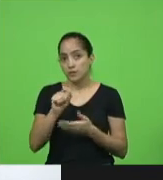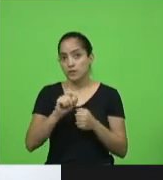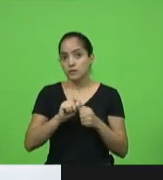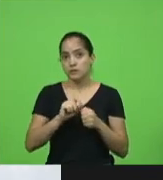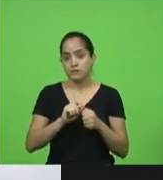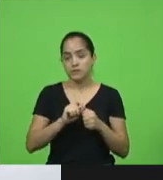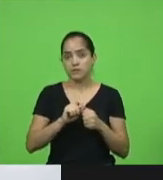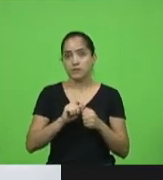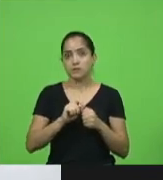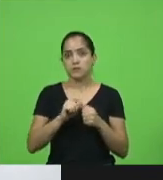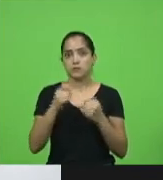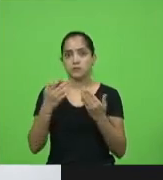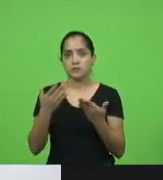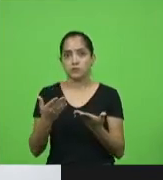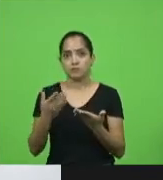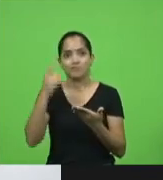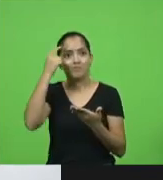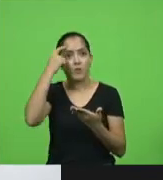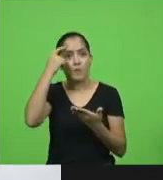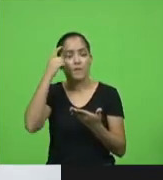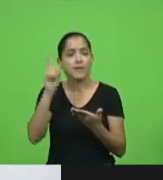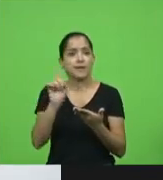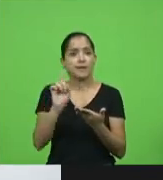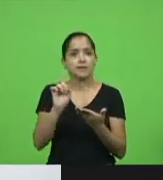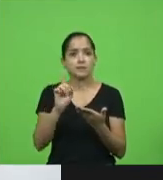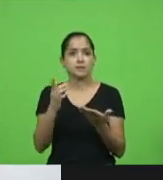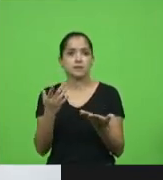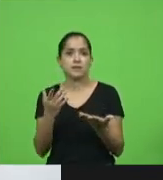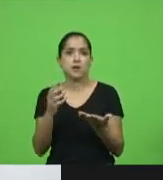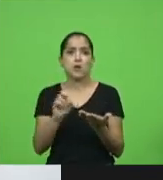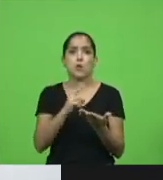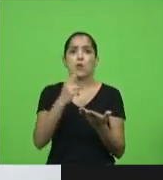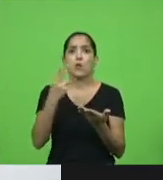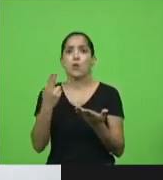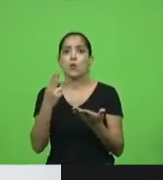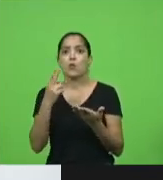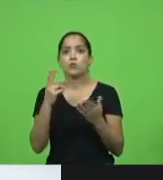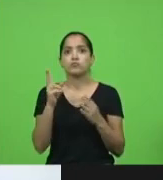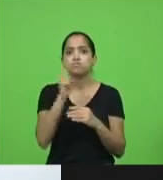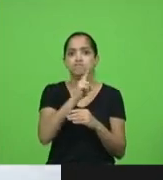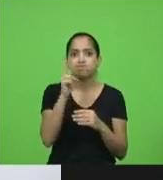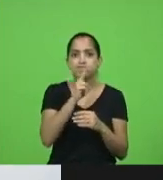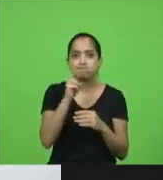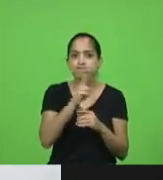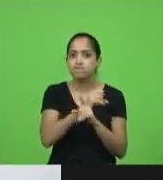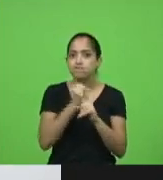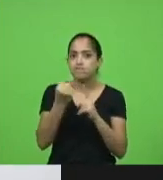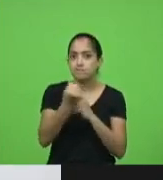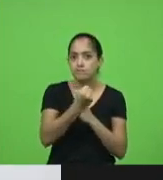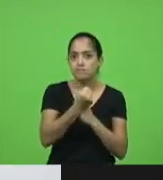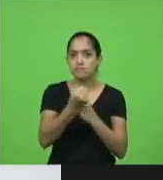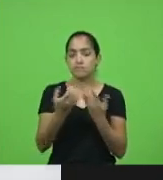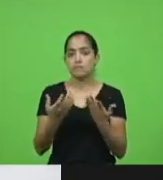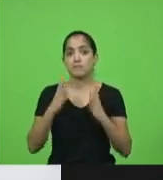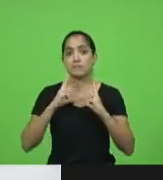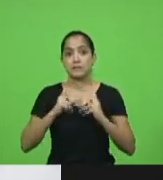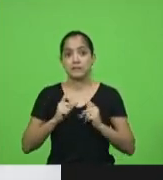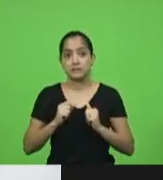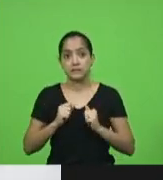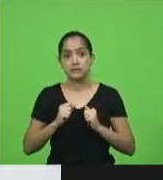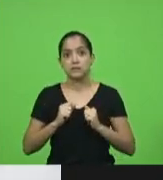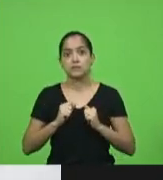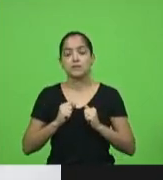quando não pensamos a pandemia como uma emergência social e sanitária é